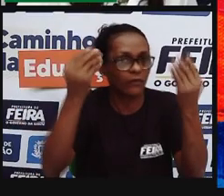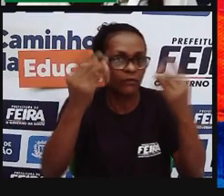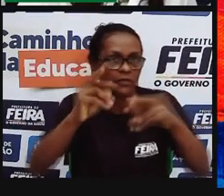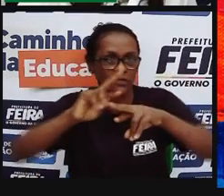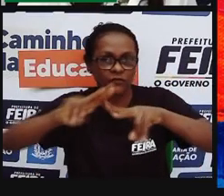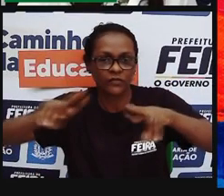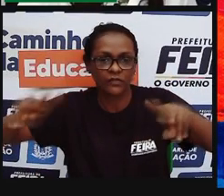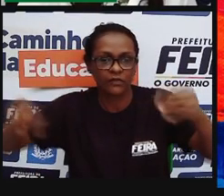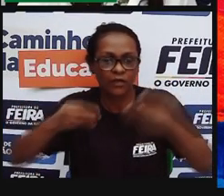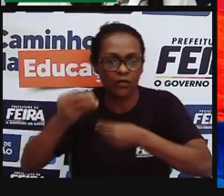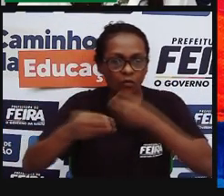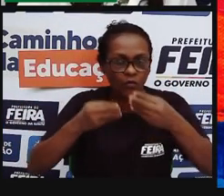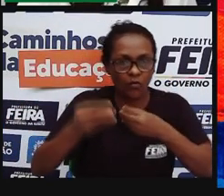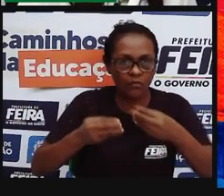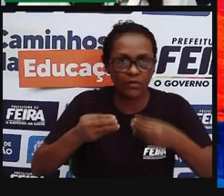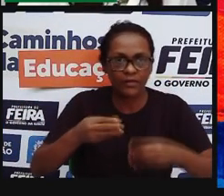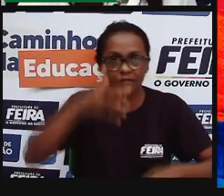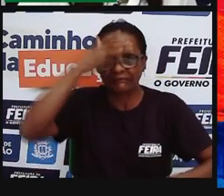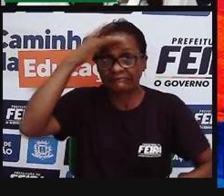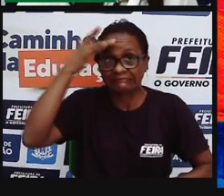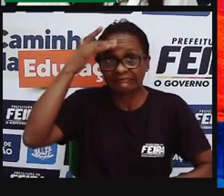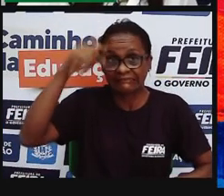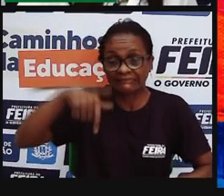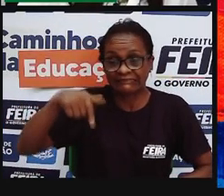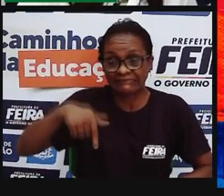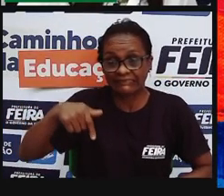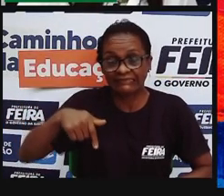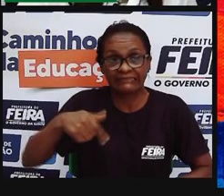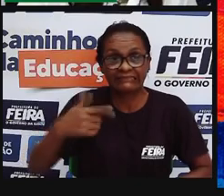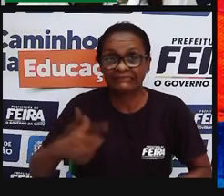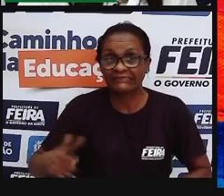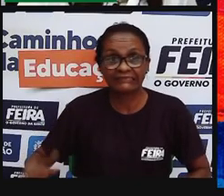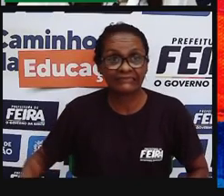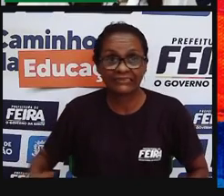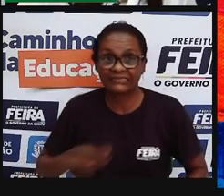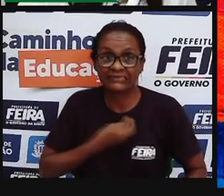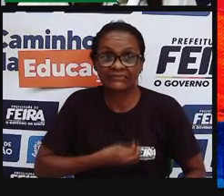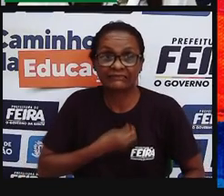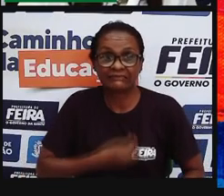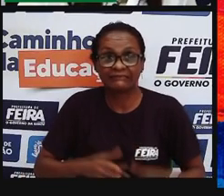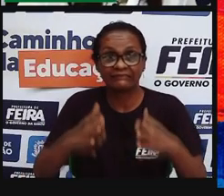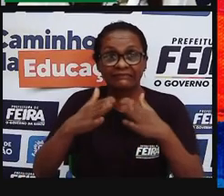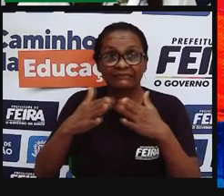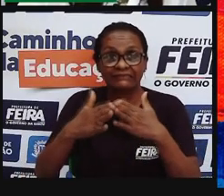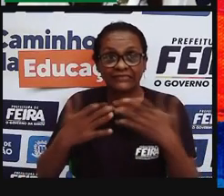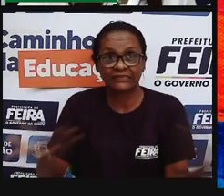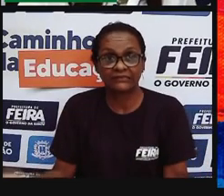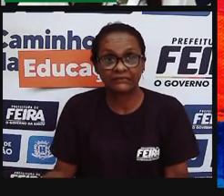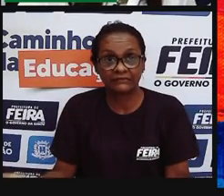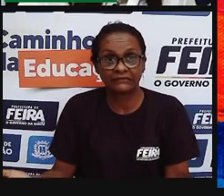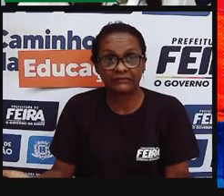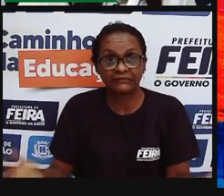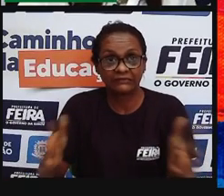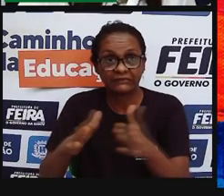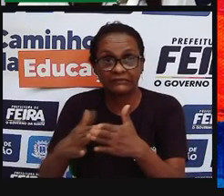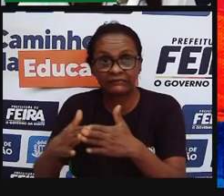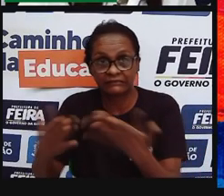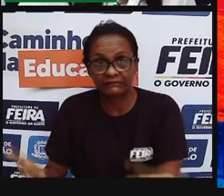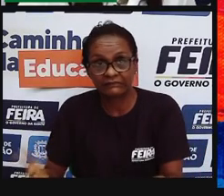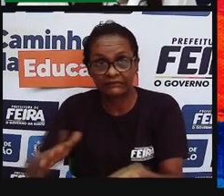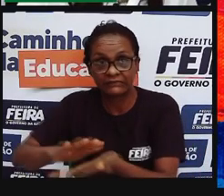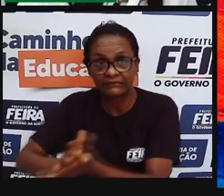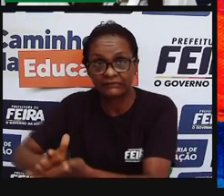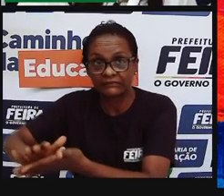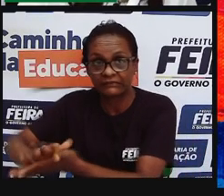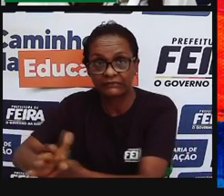terra, não tem onde morar. Ô homem, quando você destrói e consome todos os recursos naturais da